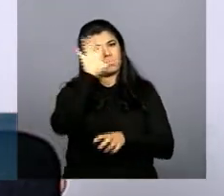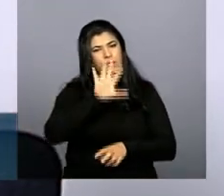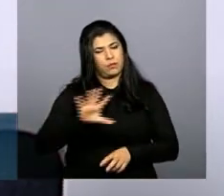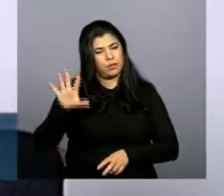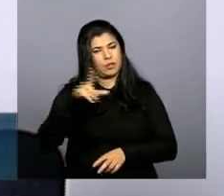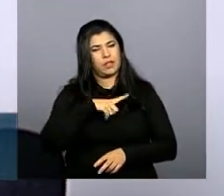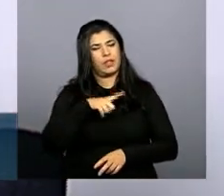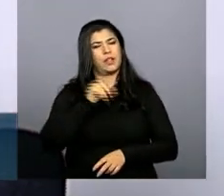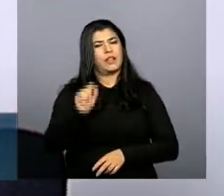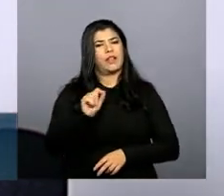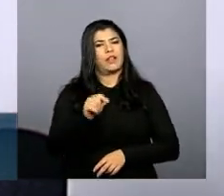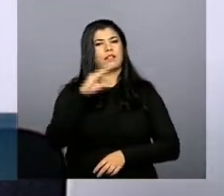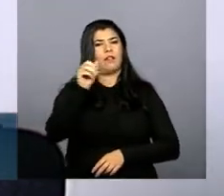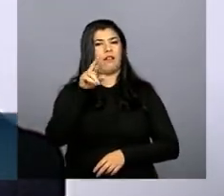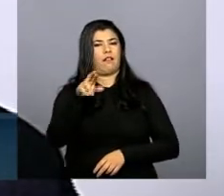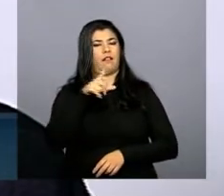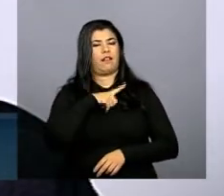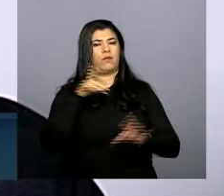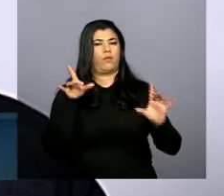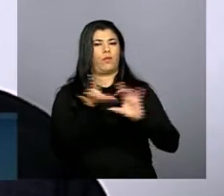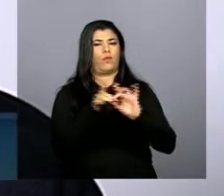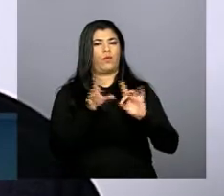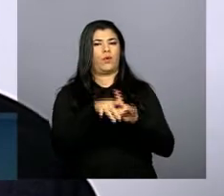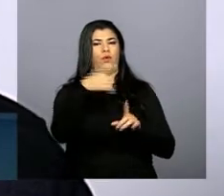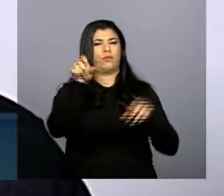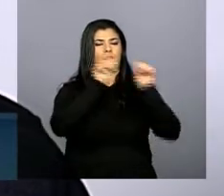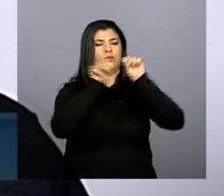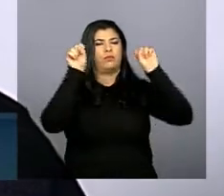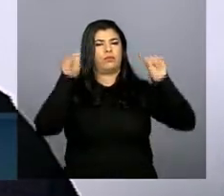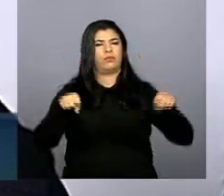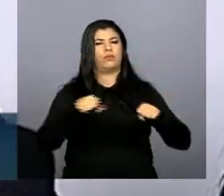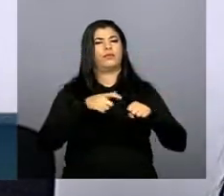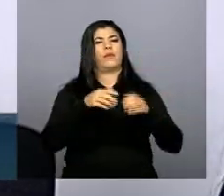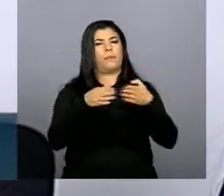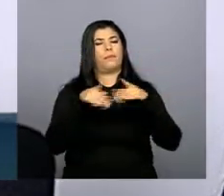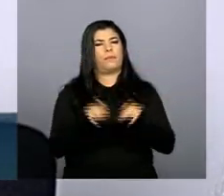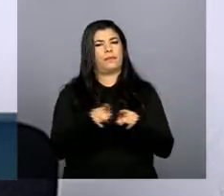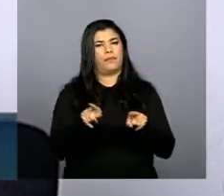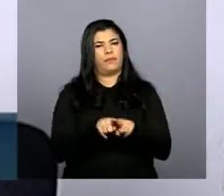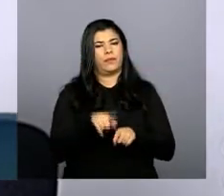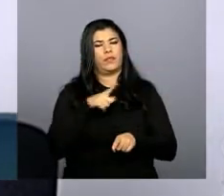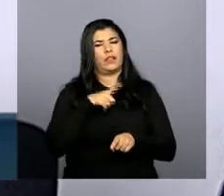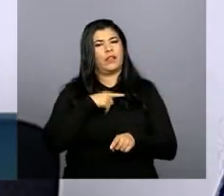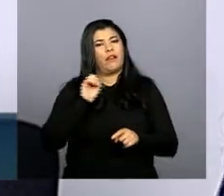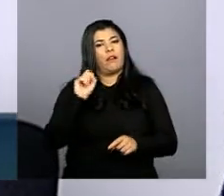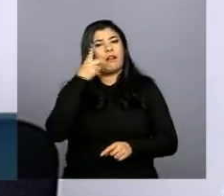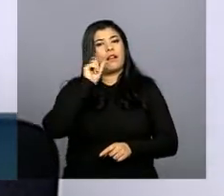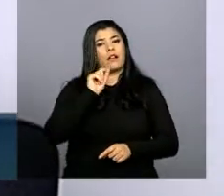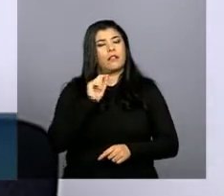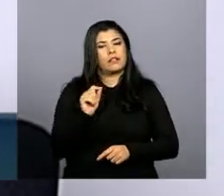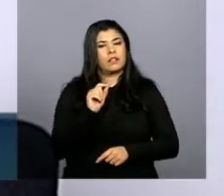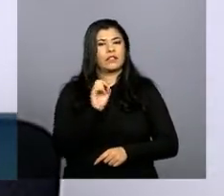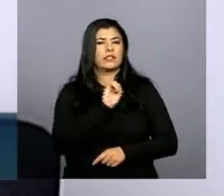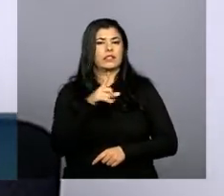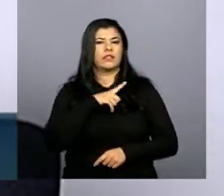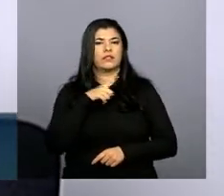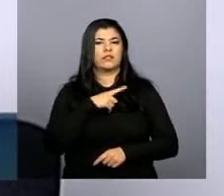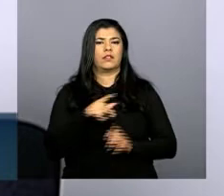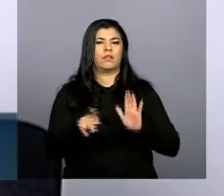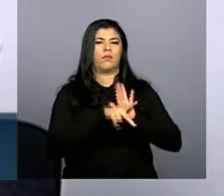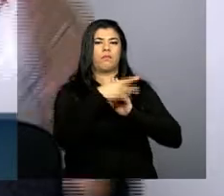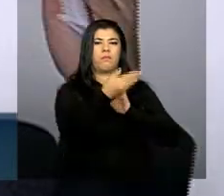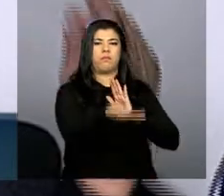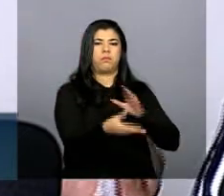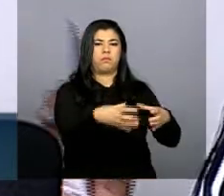cadastro ambiental rural eles atrelaram o sistema de licenciamento automático obviamente se você tem uma propriedade rural